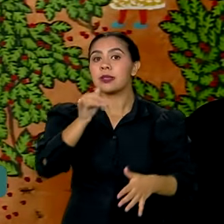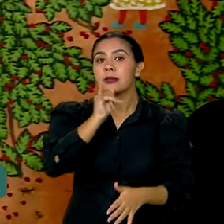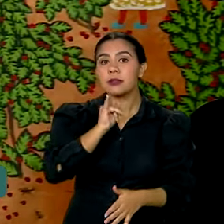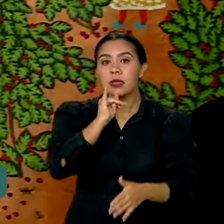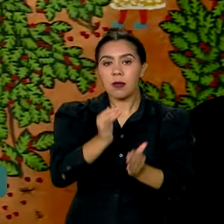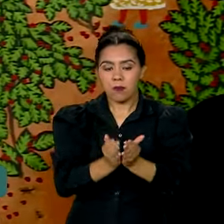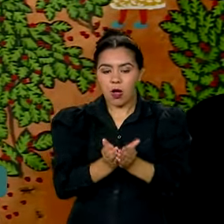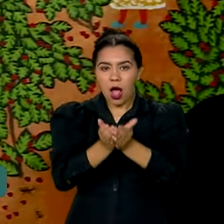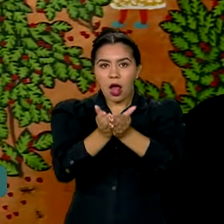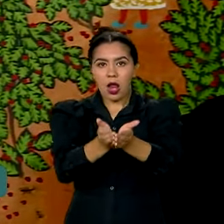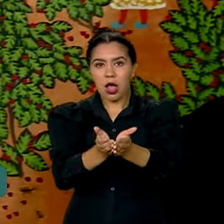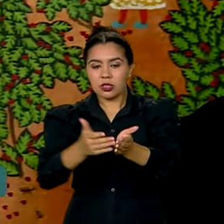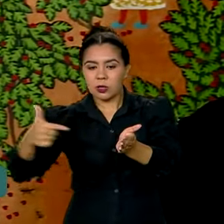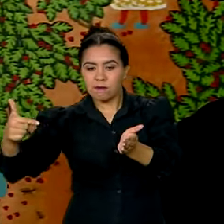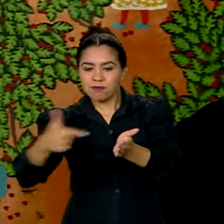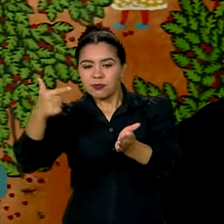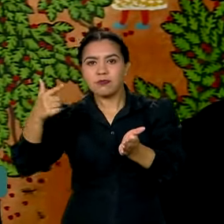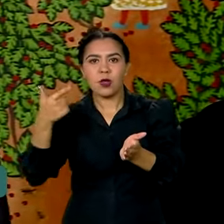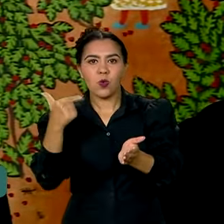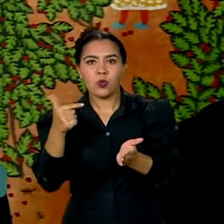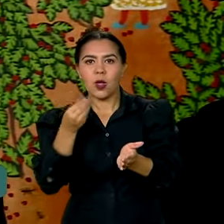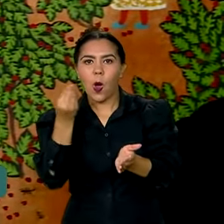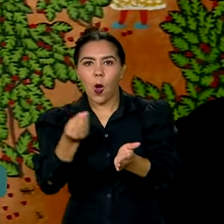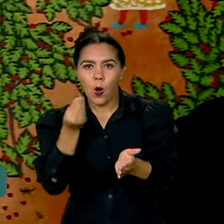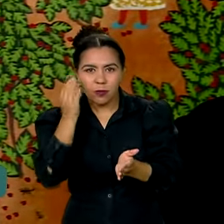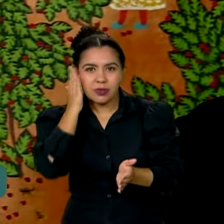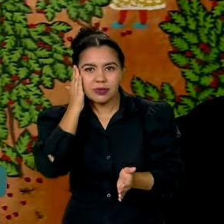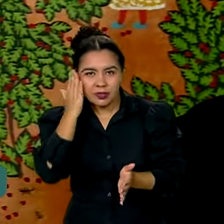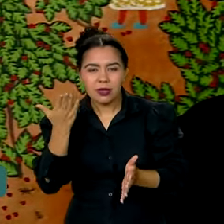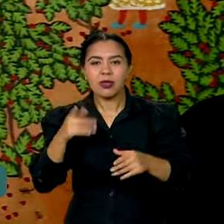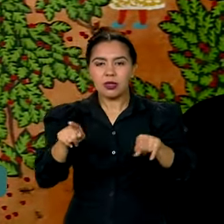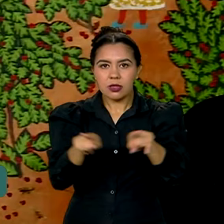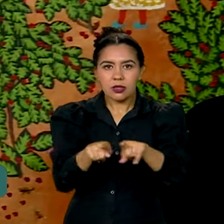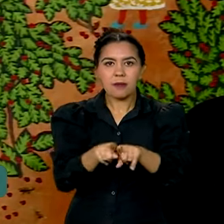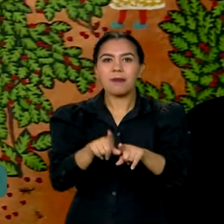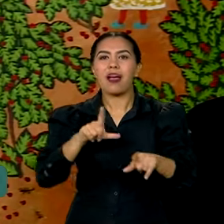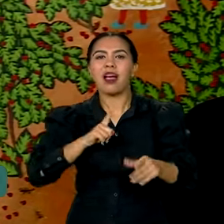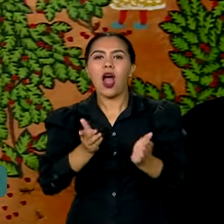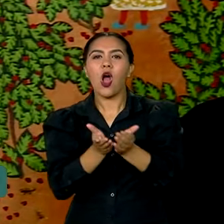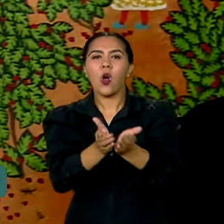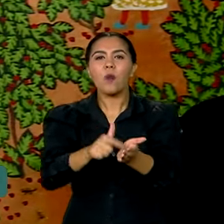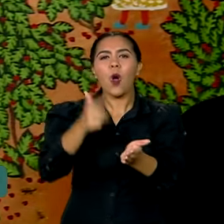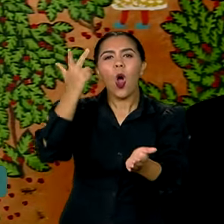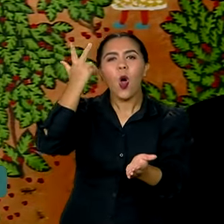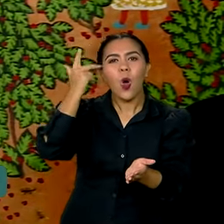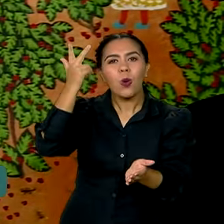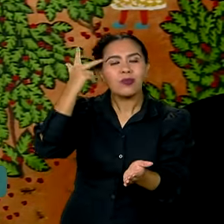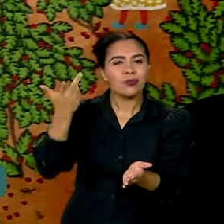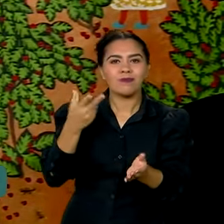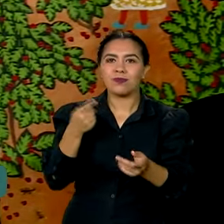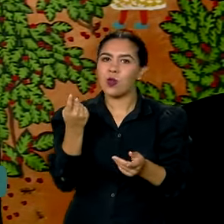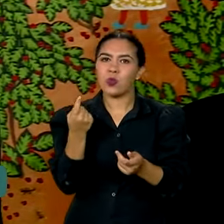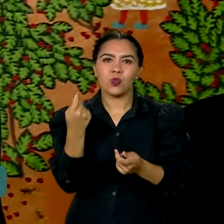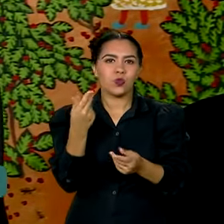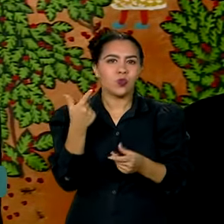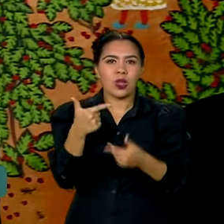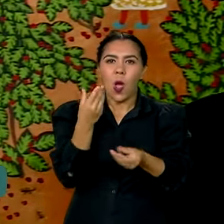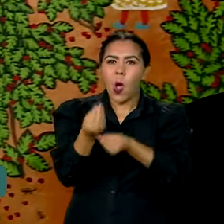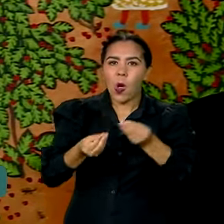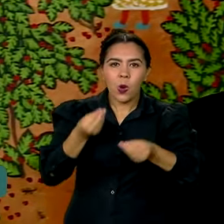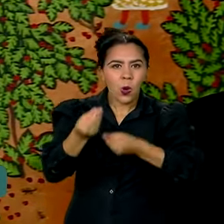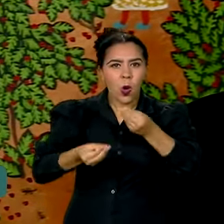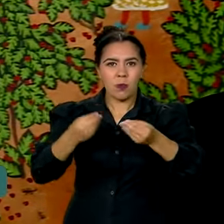blindadas. Chegamos à conclusão que as lanchas comuns não são suficientes para enfrentar o crime organizado, que está